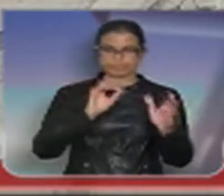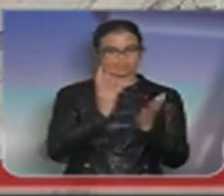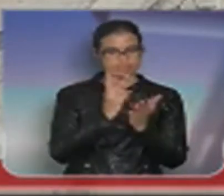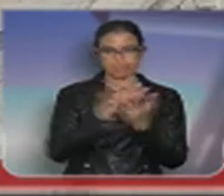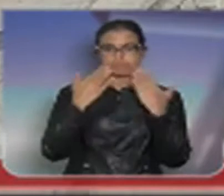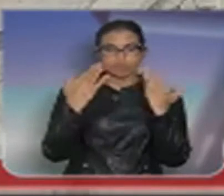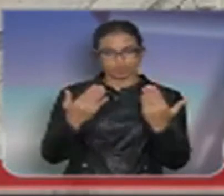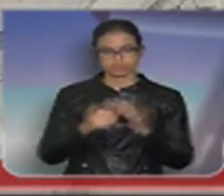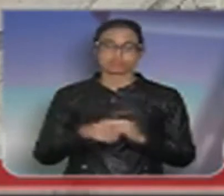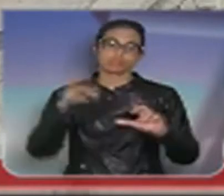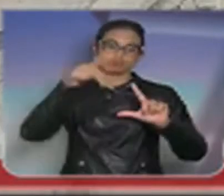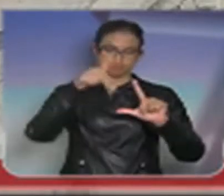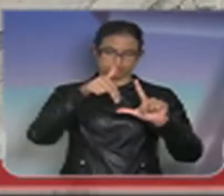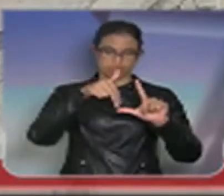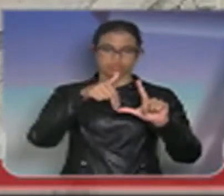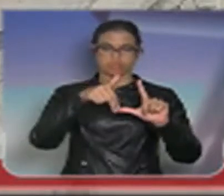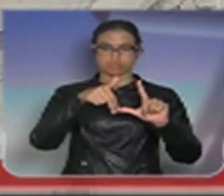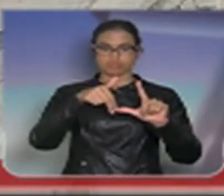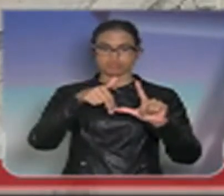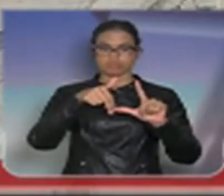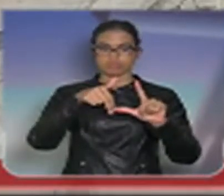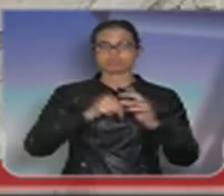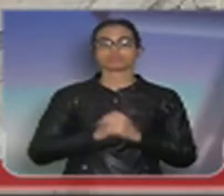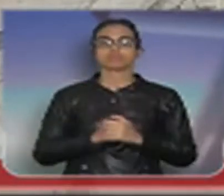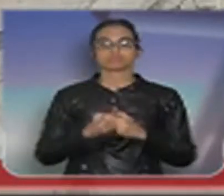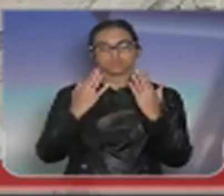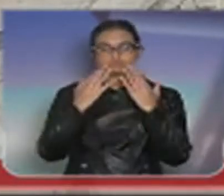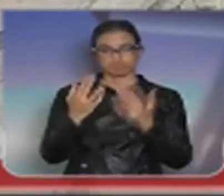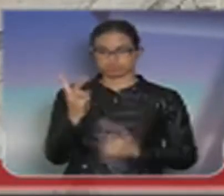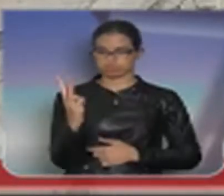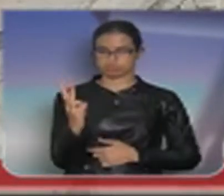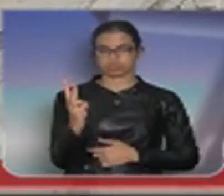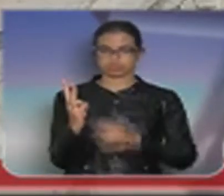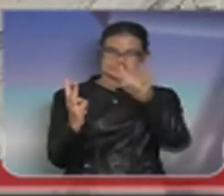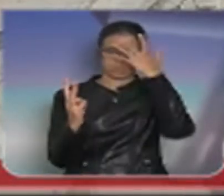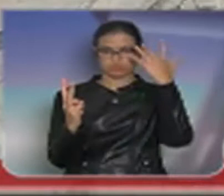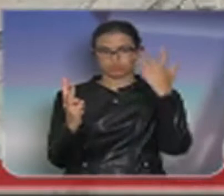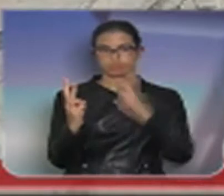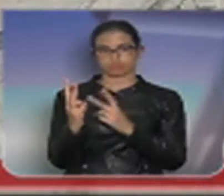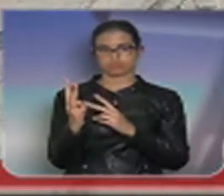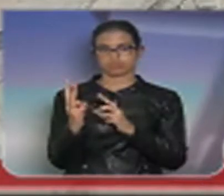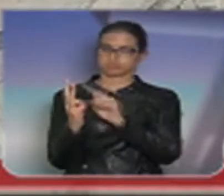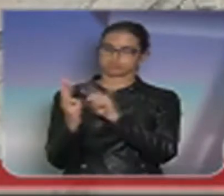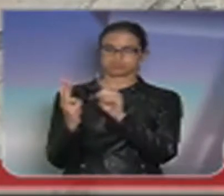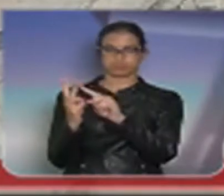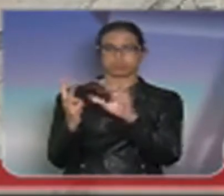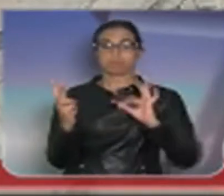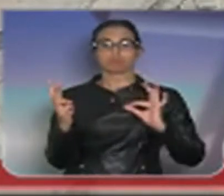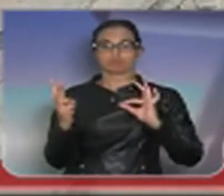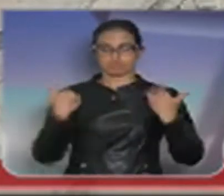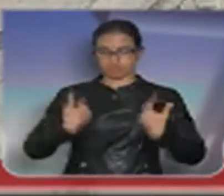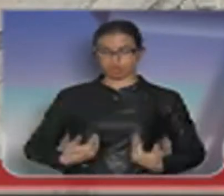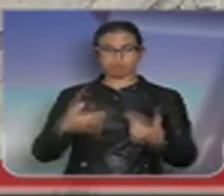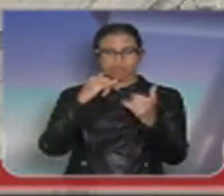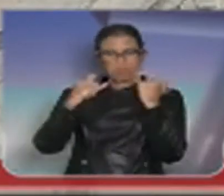onde eles, numa novela, eles puseram dois indivíduos com um uniforme parecido com a da Polícia Militar